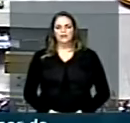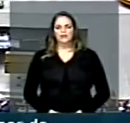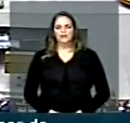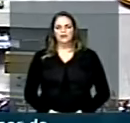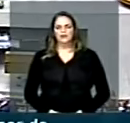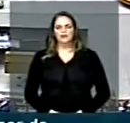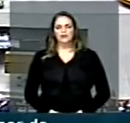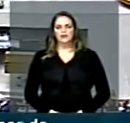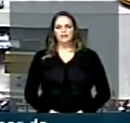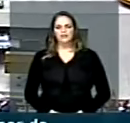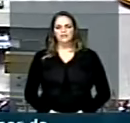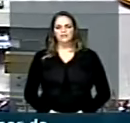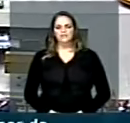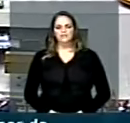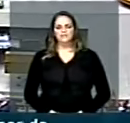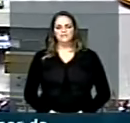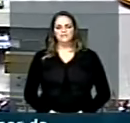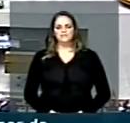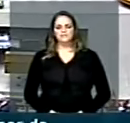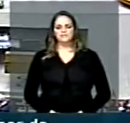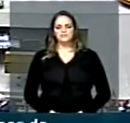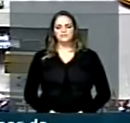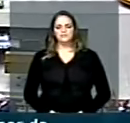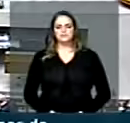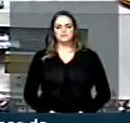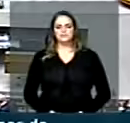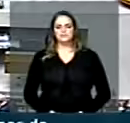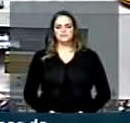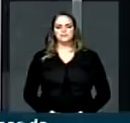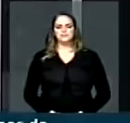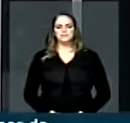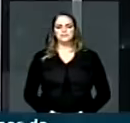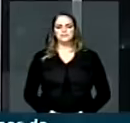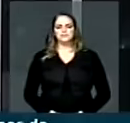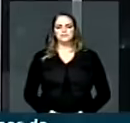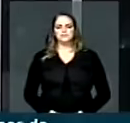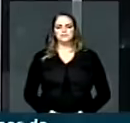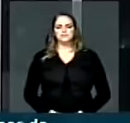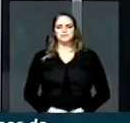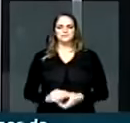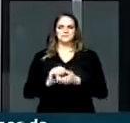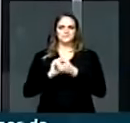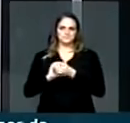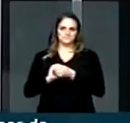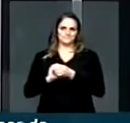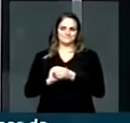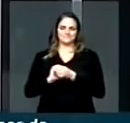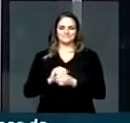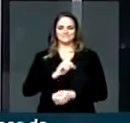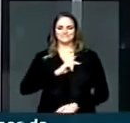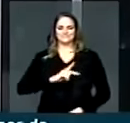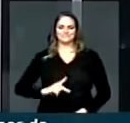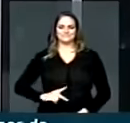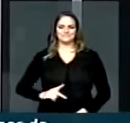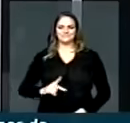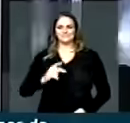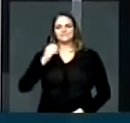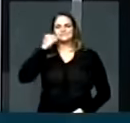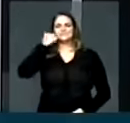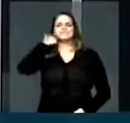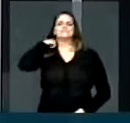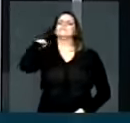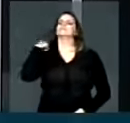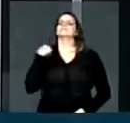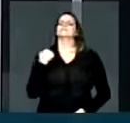O Albuquerque, que com muita competência, preside essa sessão solene em homenagem aos 30